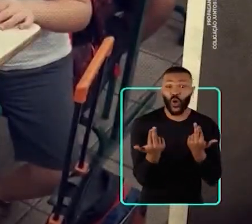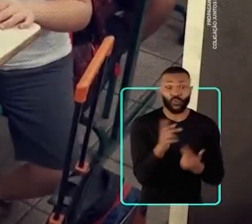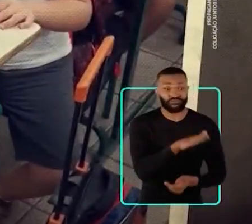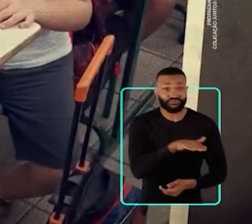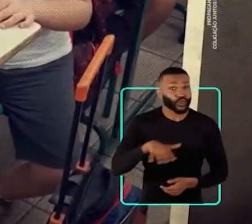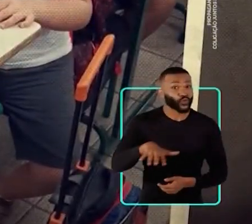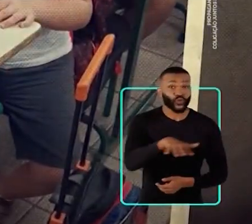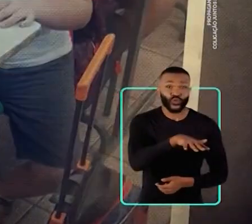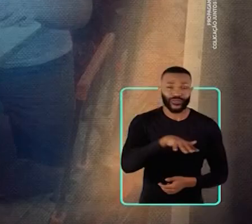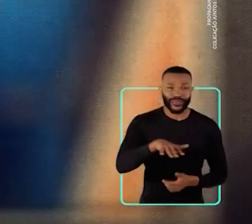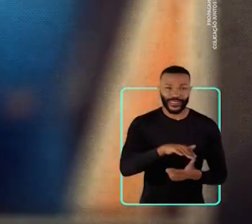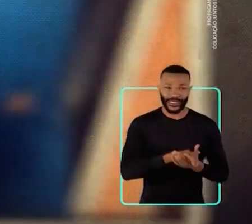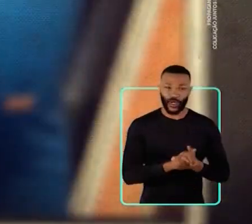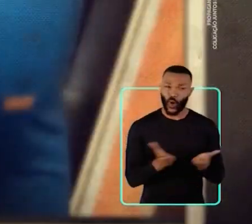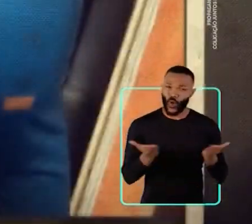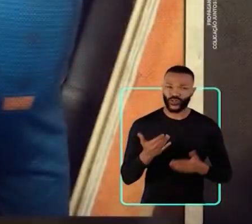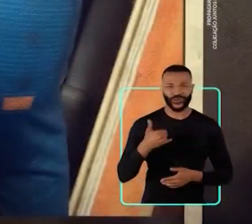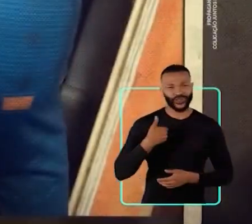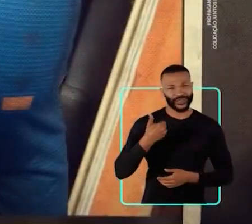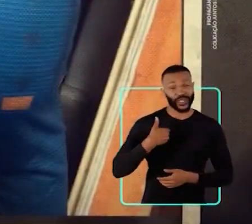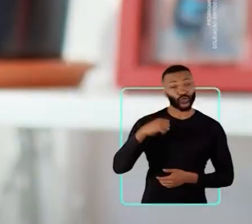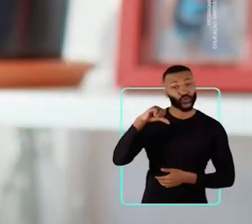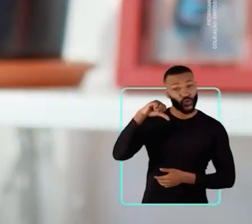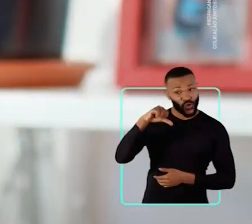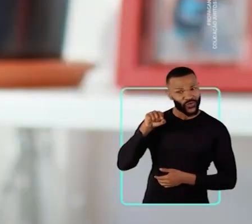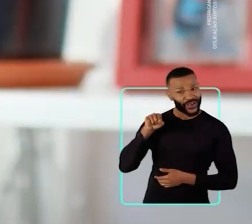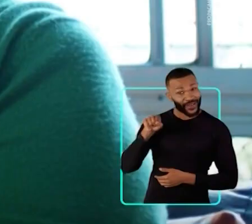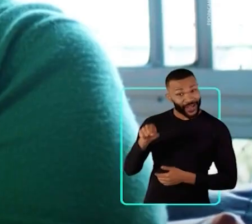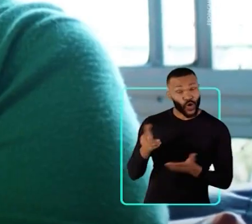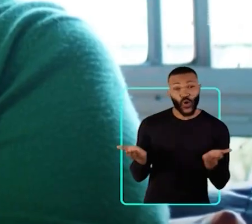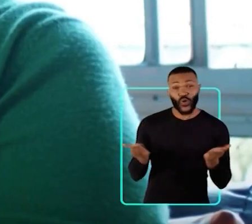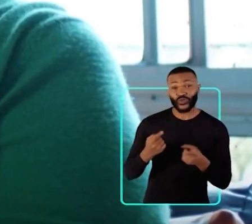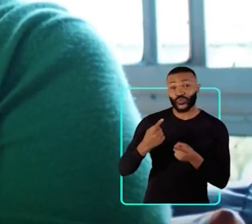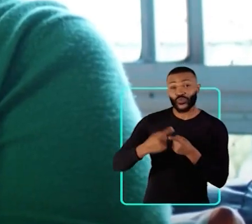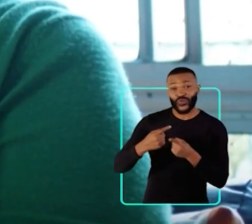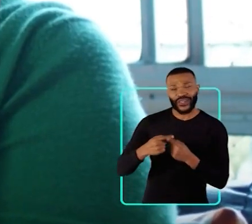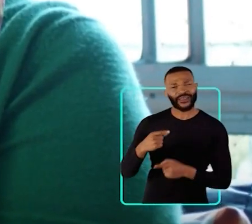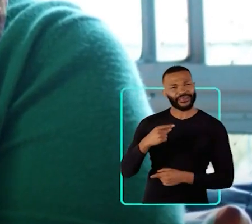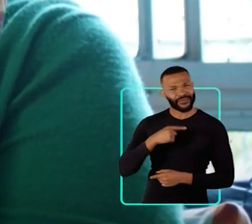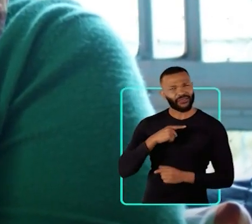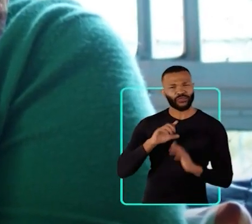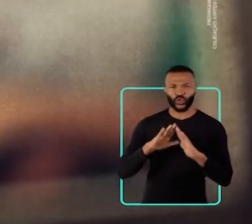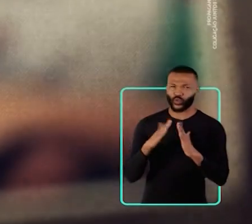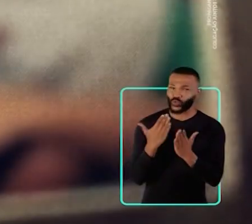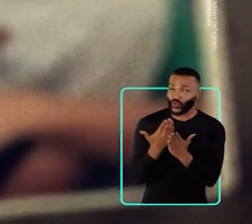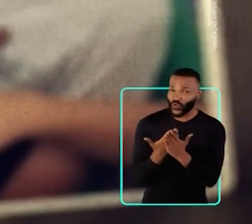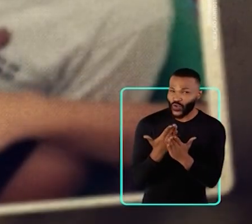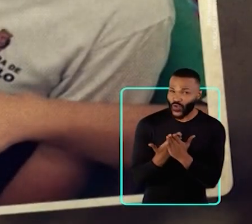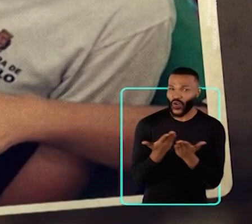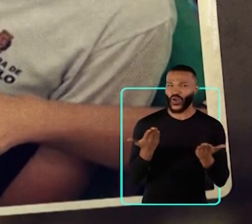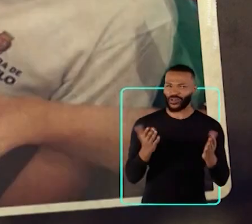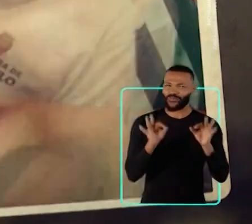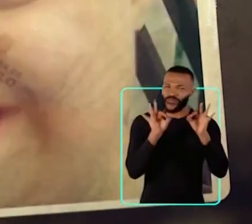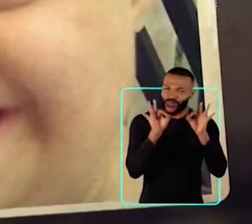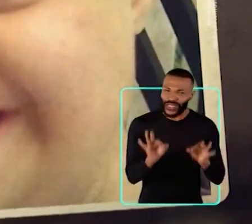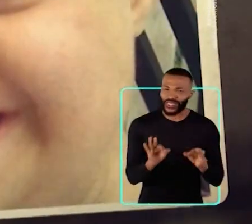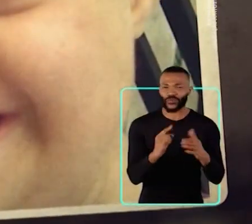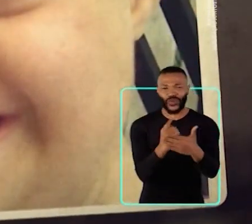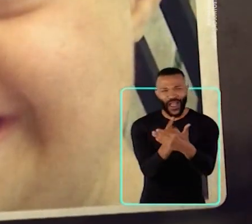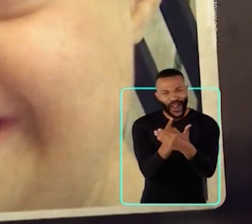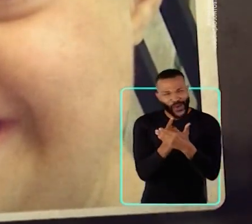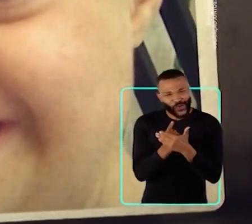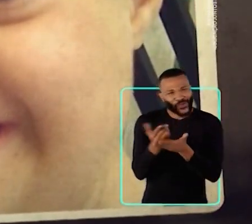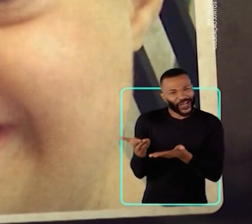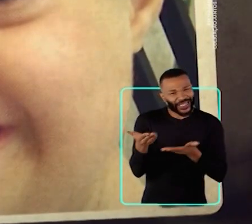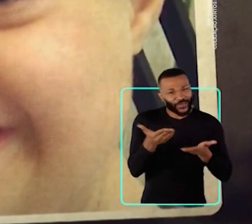crianças. Hoje ele está com 9 anos e ele é o que é hoje porque ele teve uma escola que de fato acolheu e